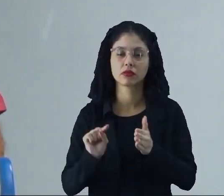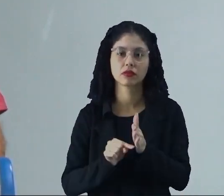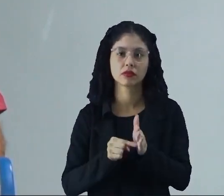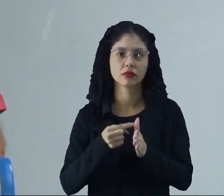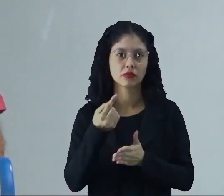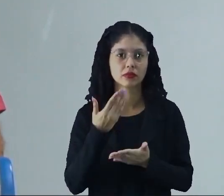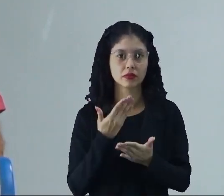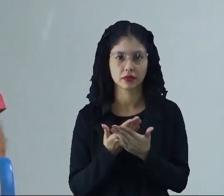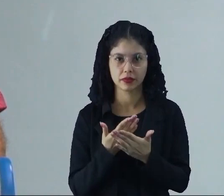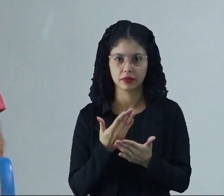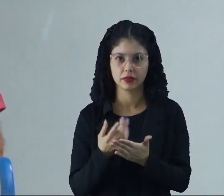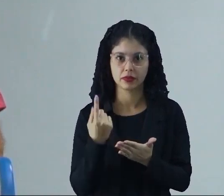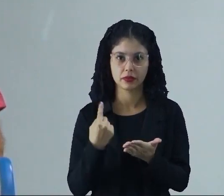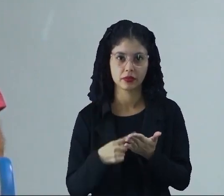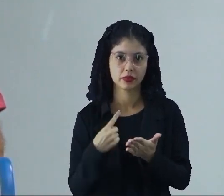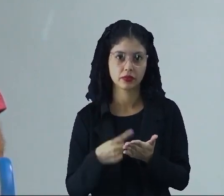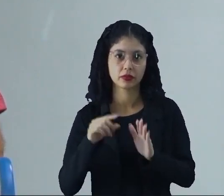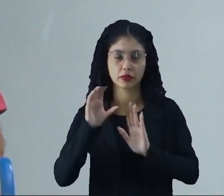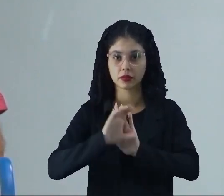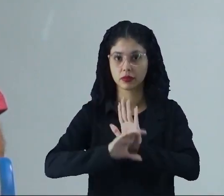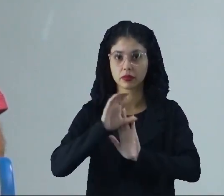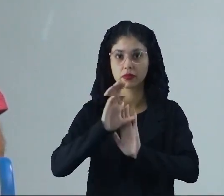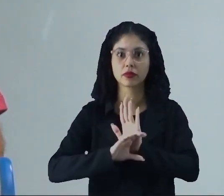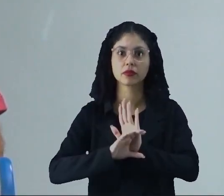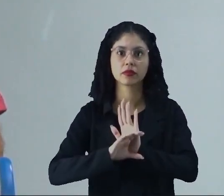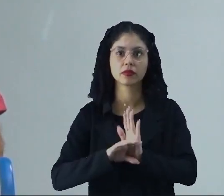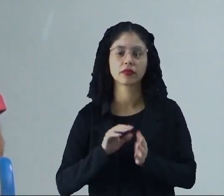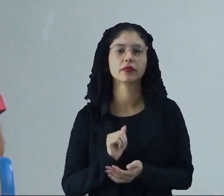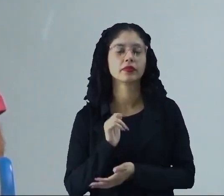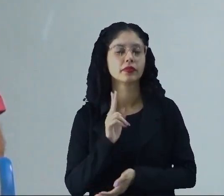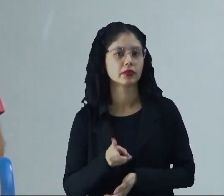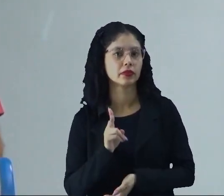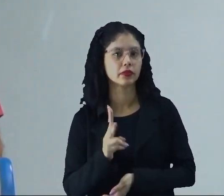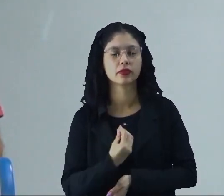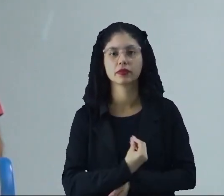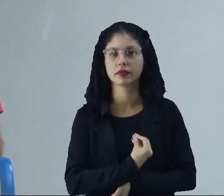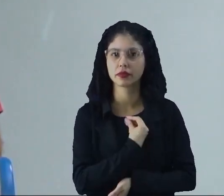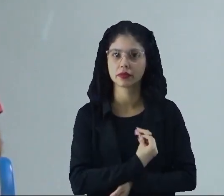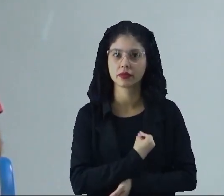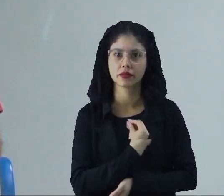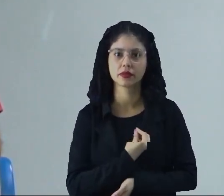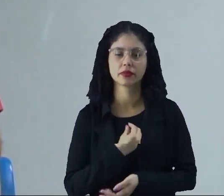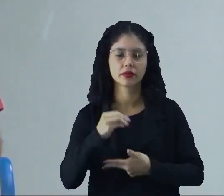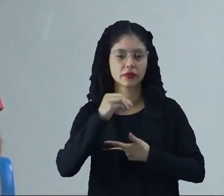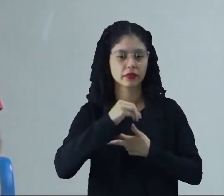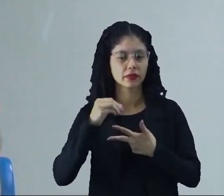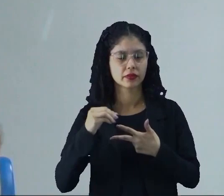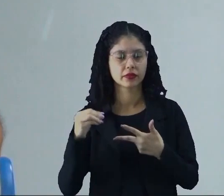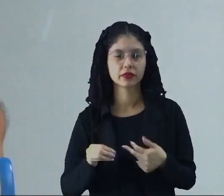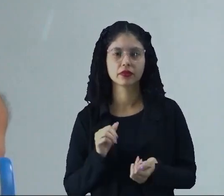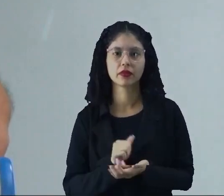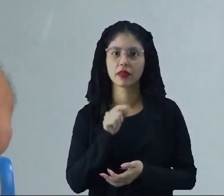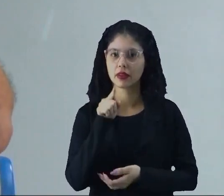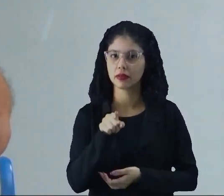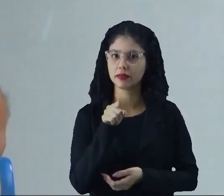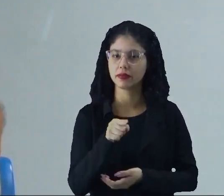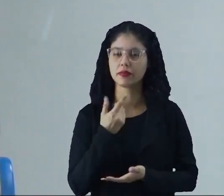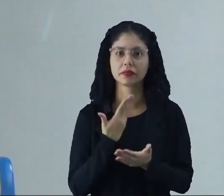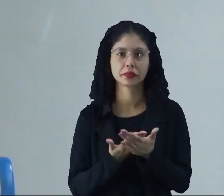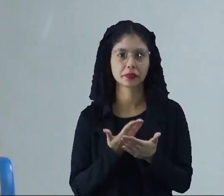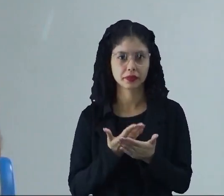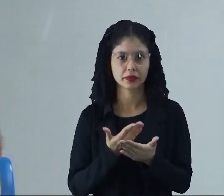nós vamos considerar assuntos, conteúdos que estão sempre presentes no Enem e que vocês